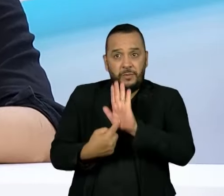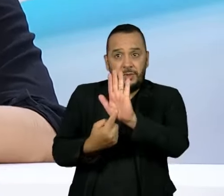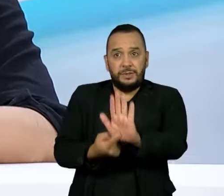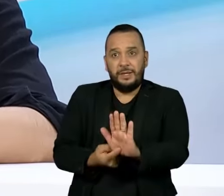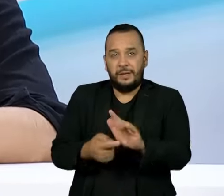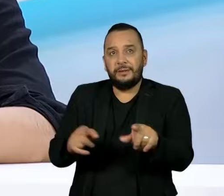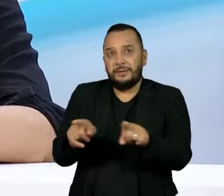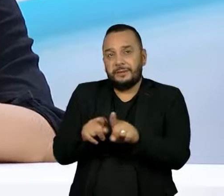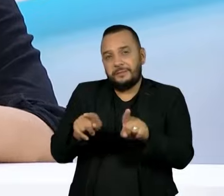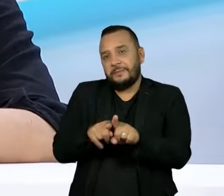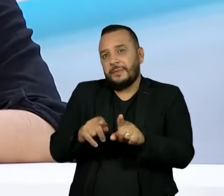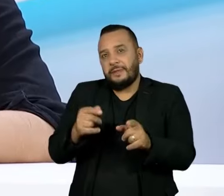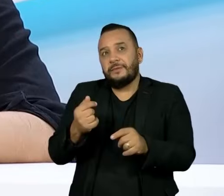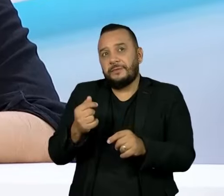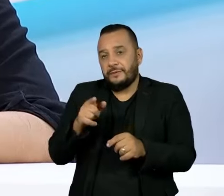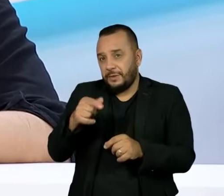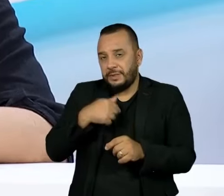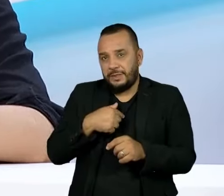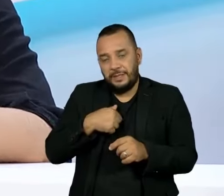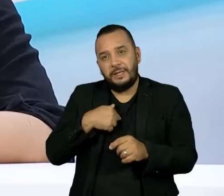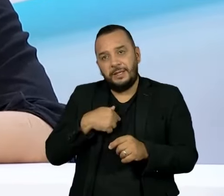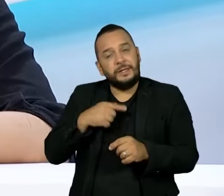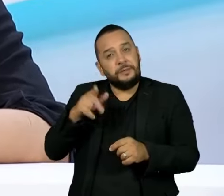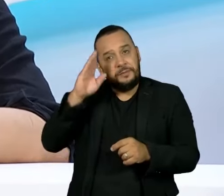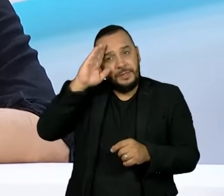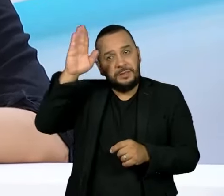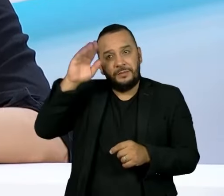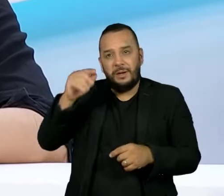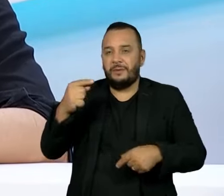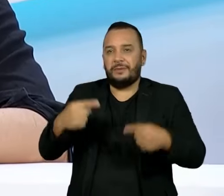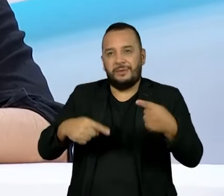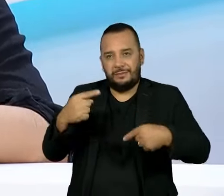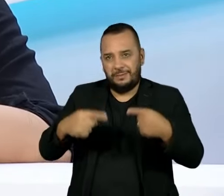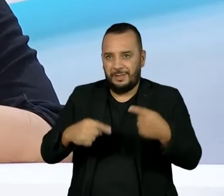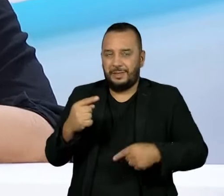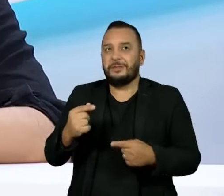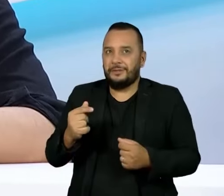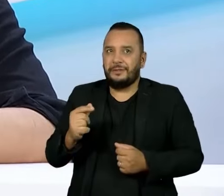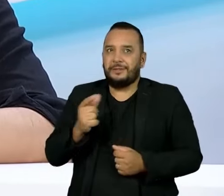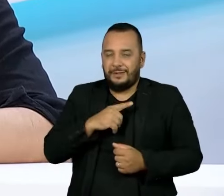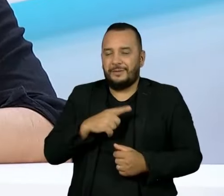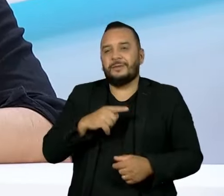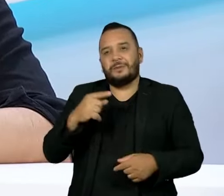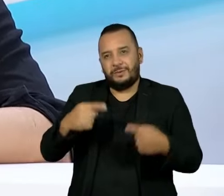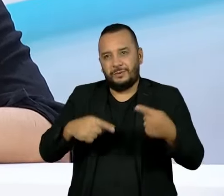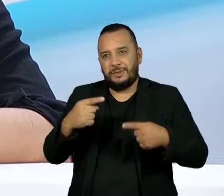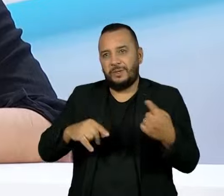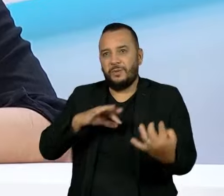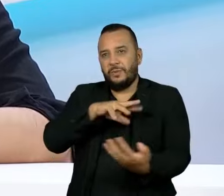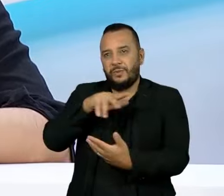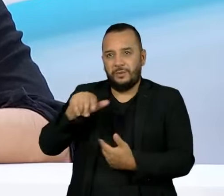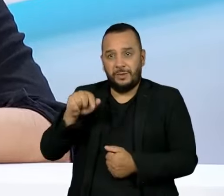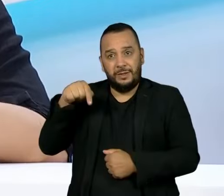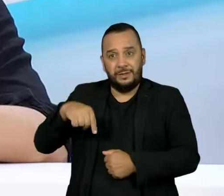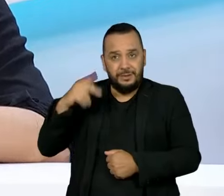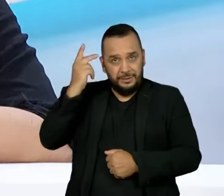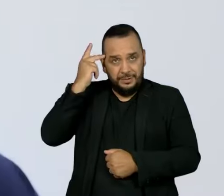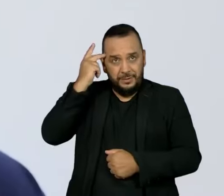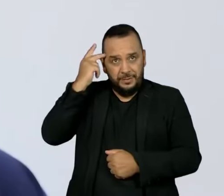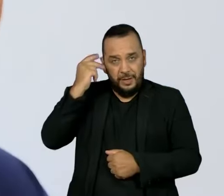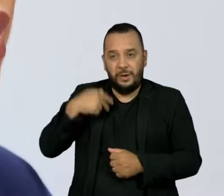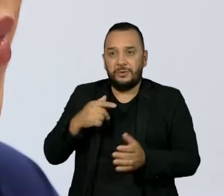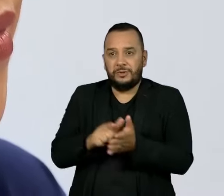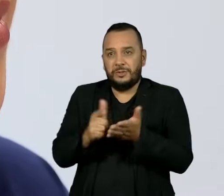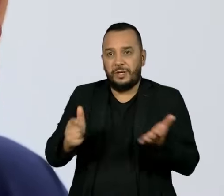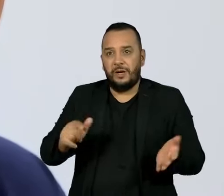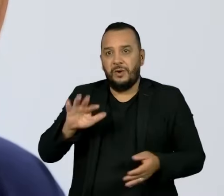sobre essa situação de estar no centro de um debate, no centro do furacão, porque foi uma discussão que rodou o mundo, aqui em São Paulo, na própria Folha